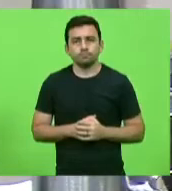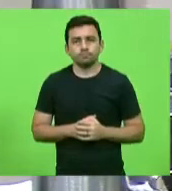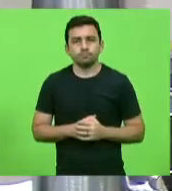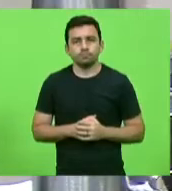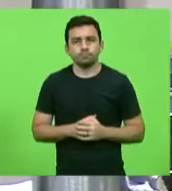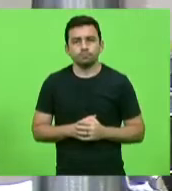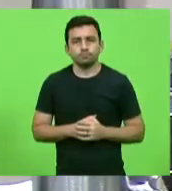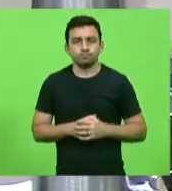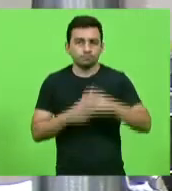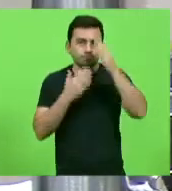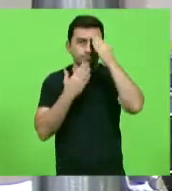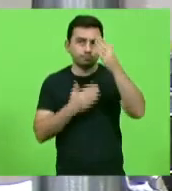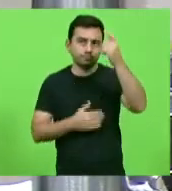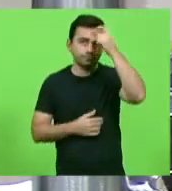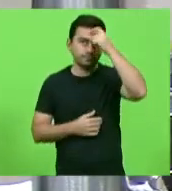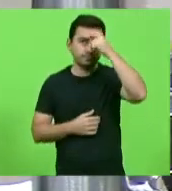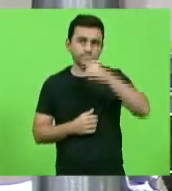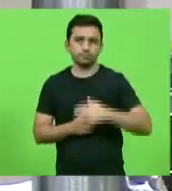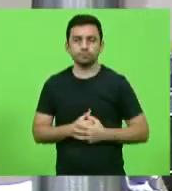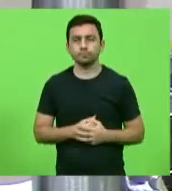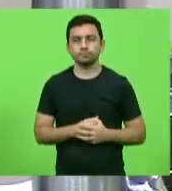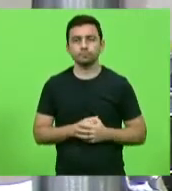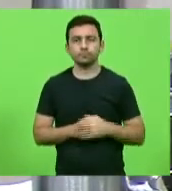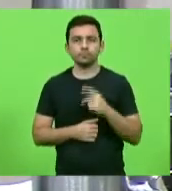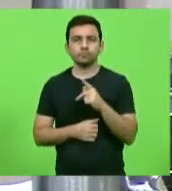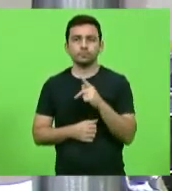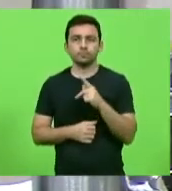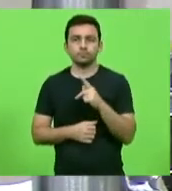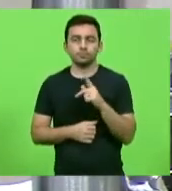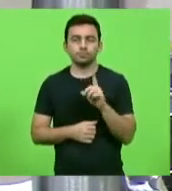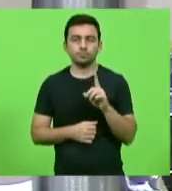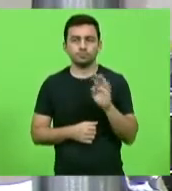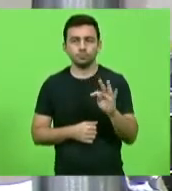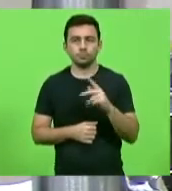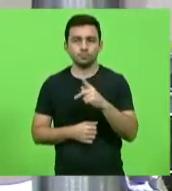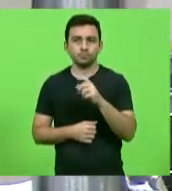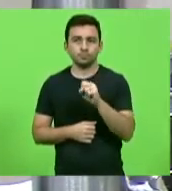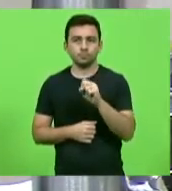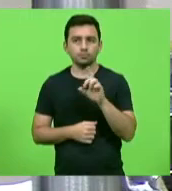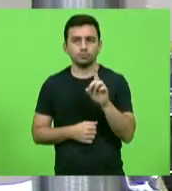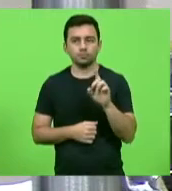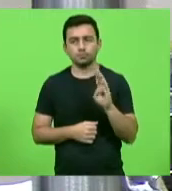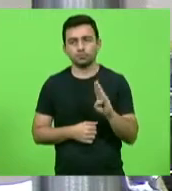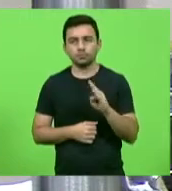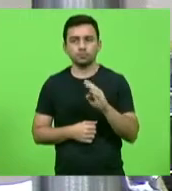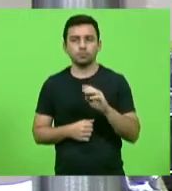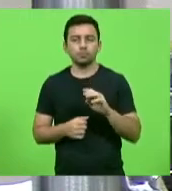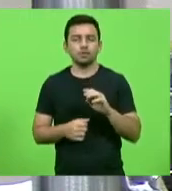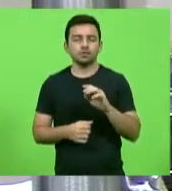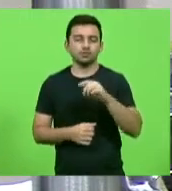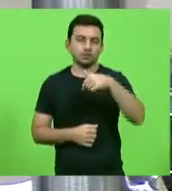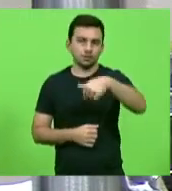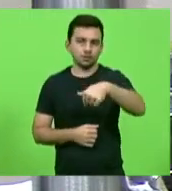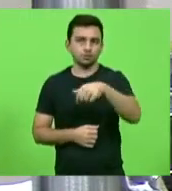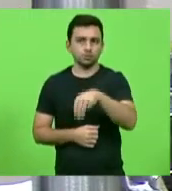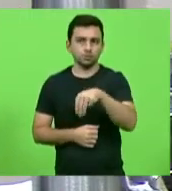Obrigado, deputado Maurício. Bloco PDT, PSDB, republicanos, por sete minutos.